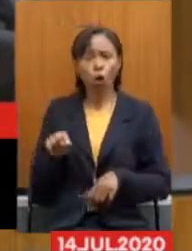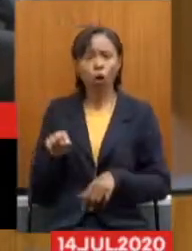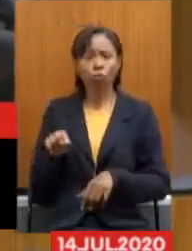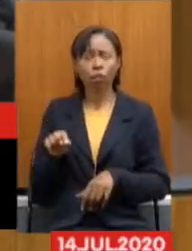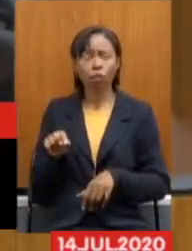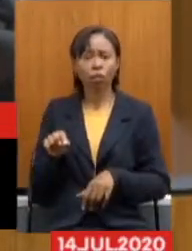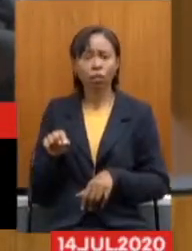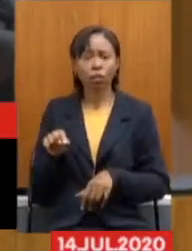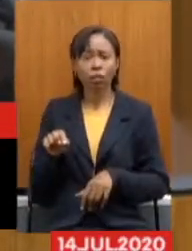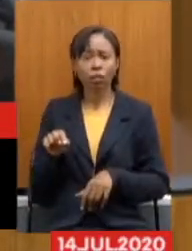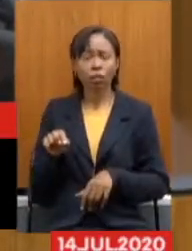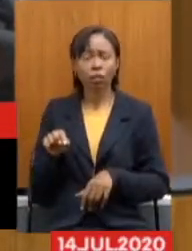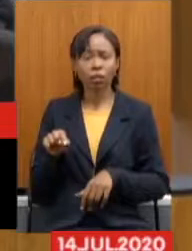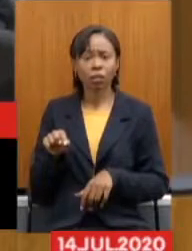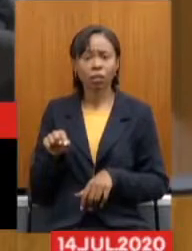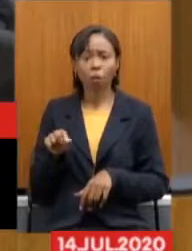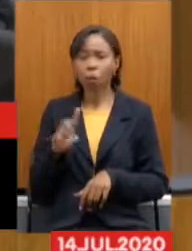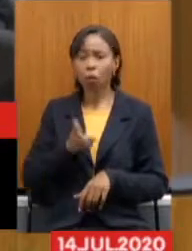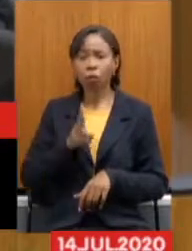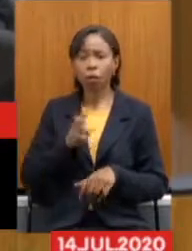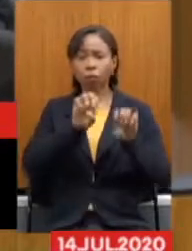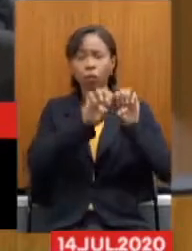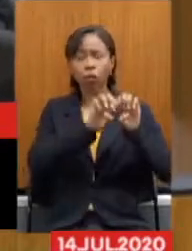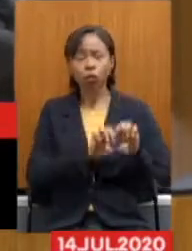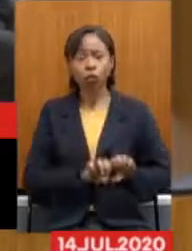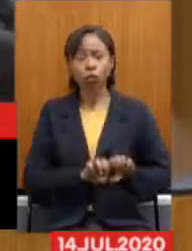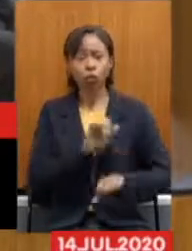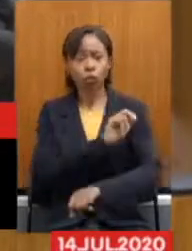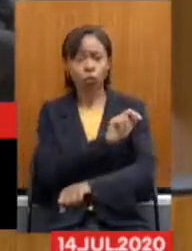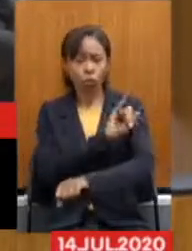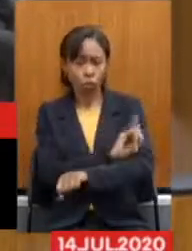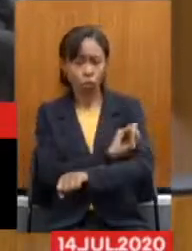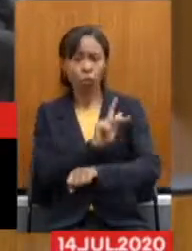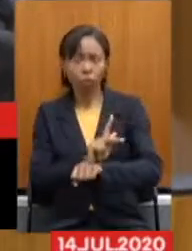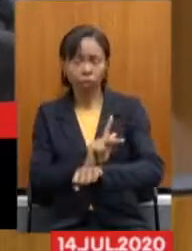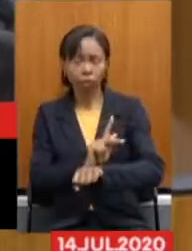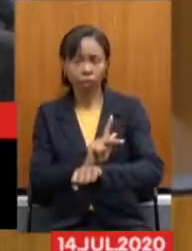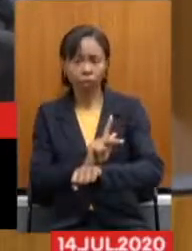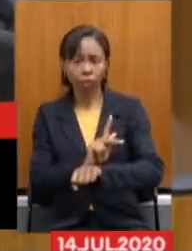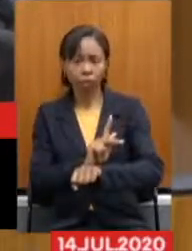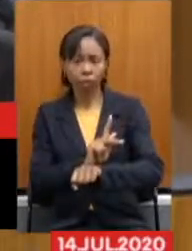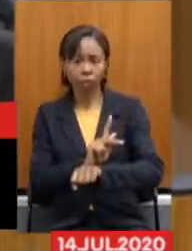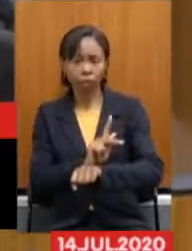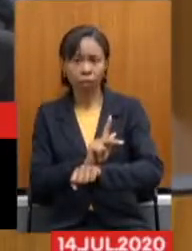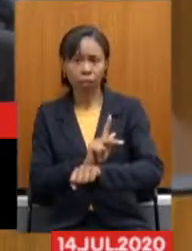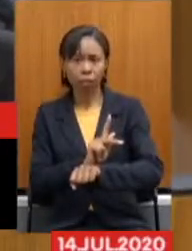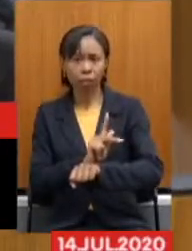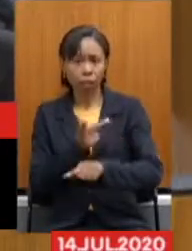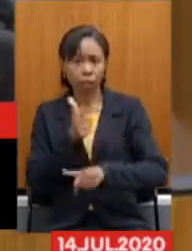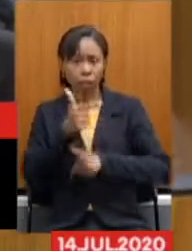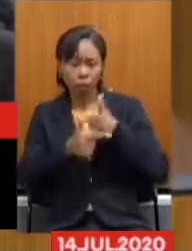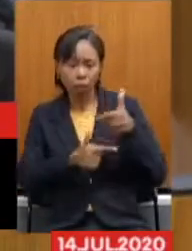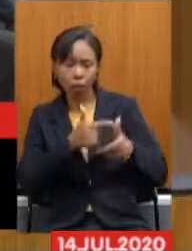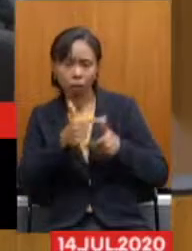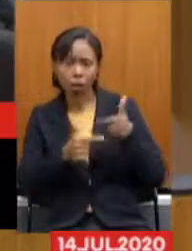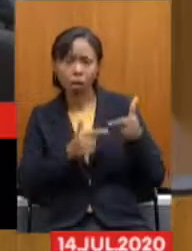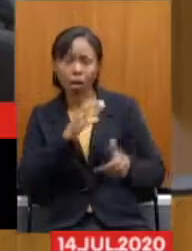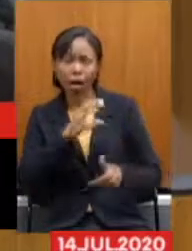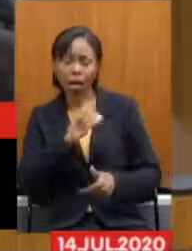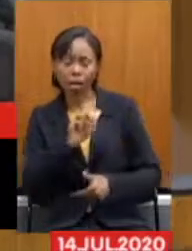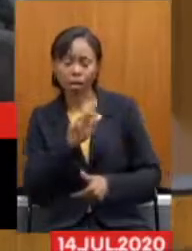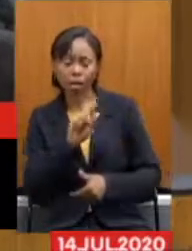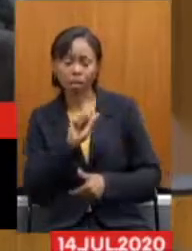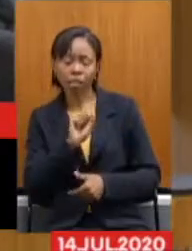as mesmas Com a mesma estrutura Do Ipseng E com os mesmos E com cargos E cria mais cargos Também